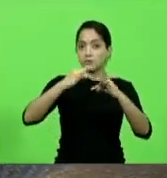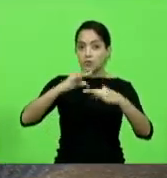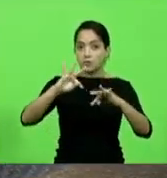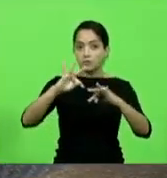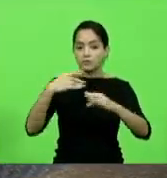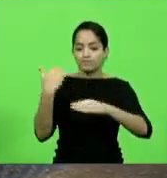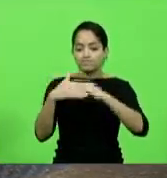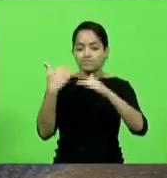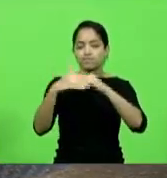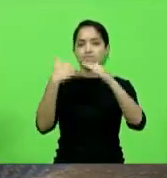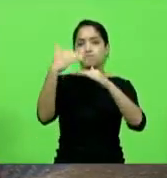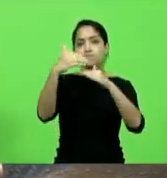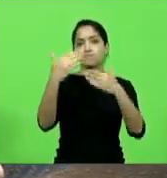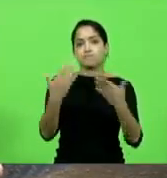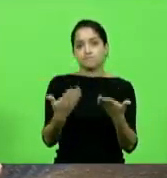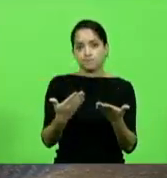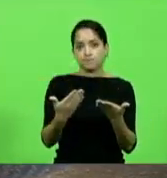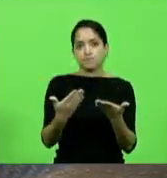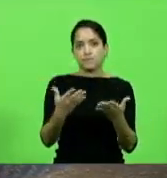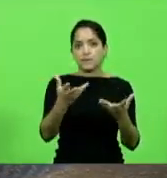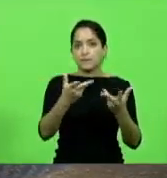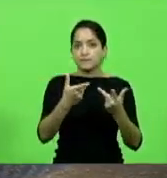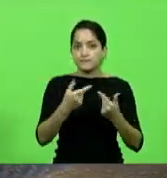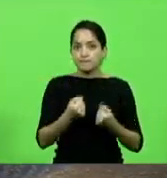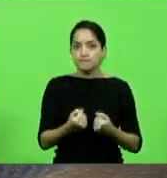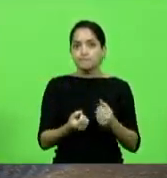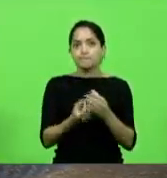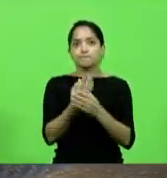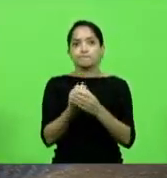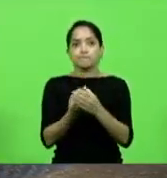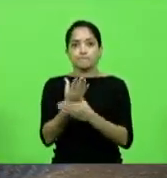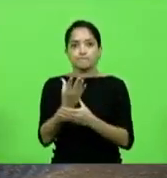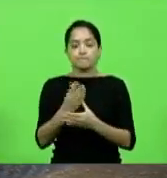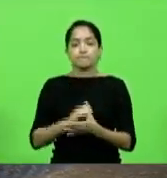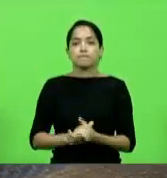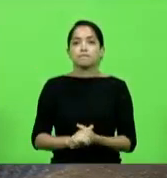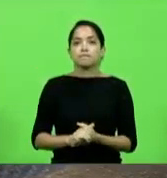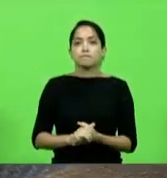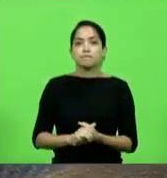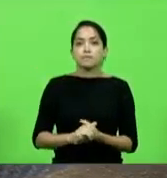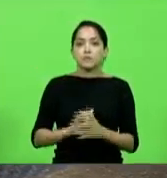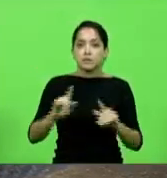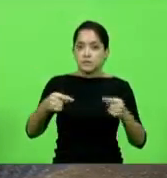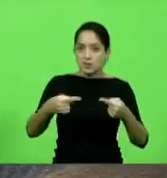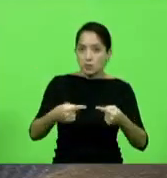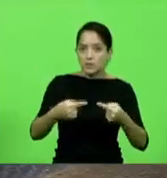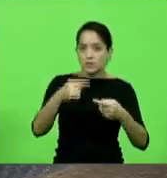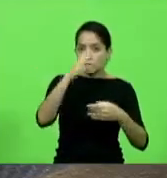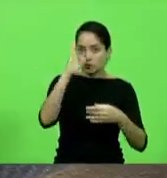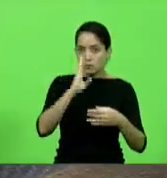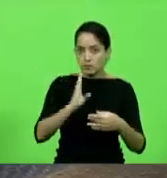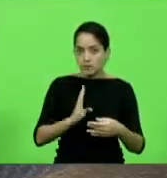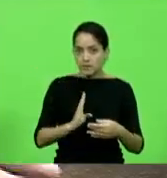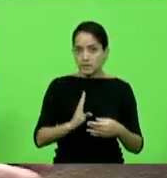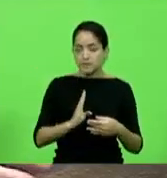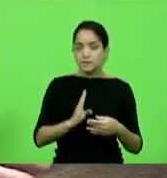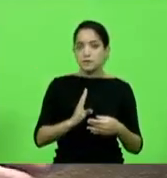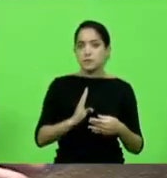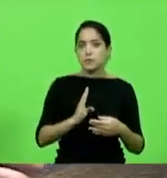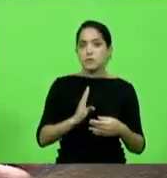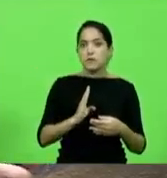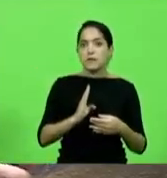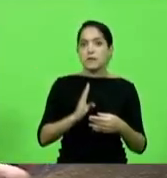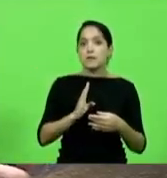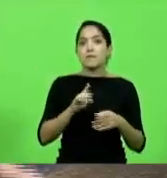e de excelente produtividade está competindo não só com o Brasil mas Santa